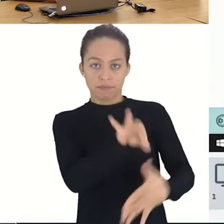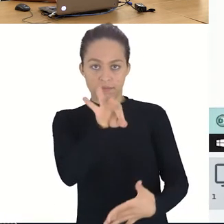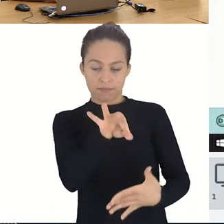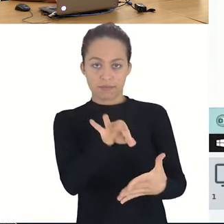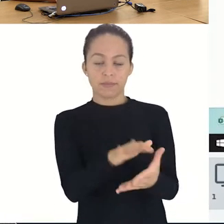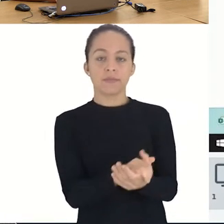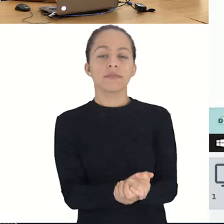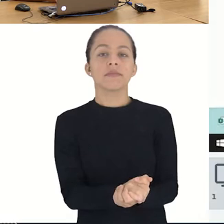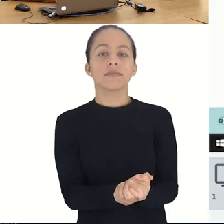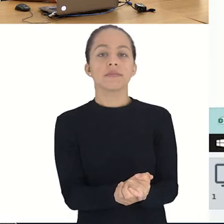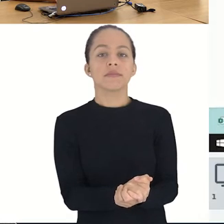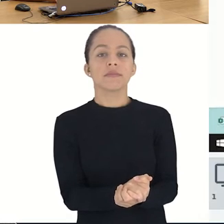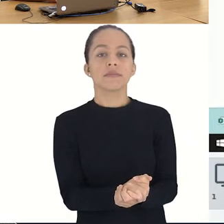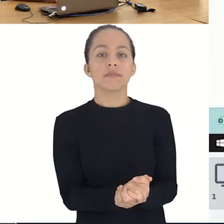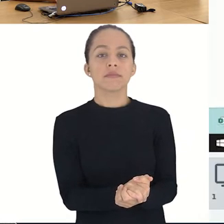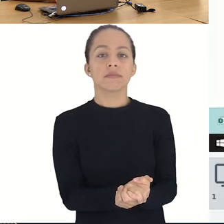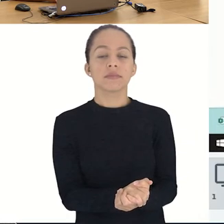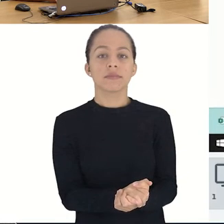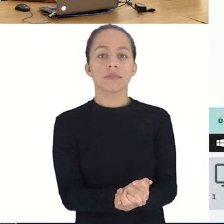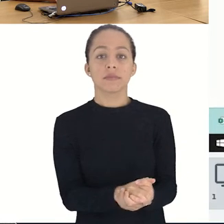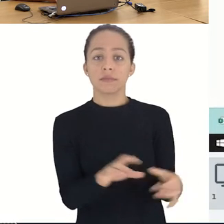Então vamos realizar o sorteio.